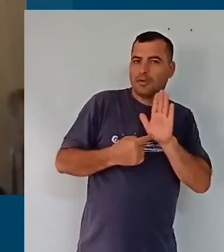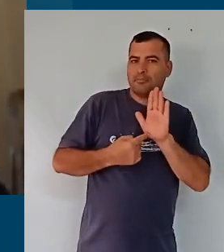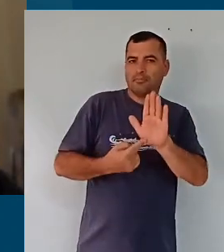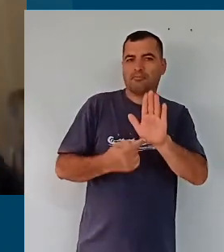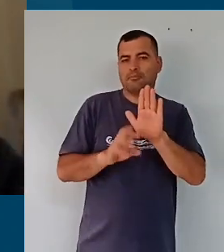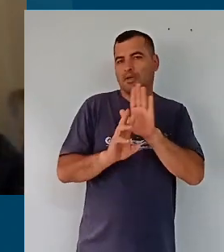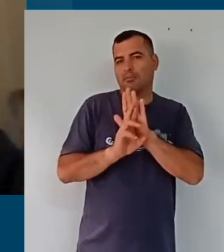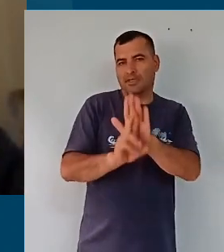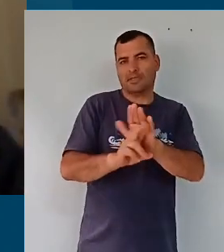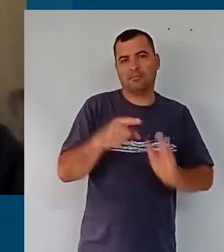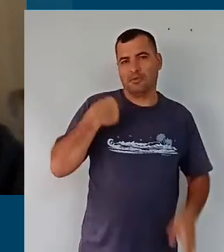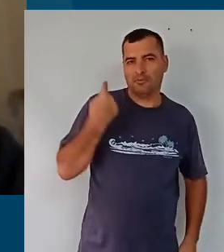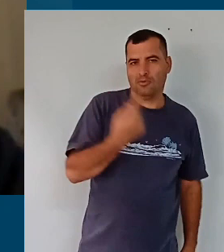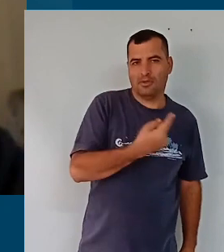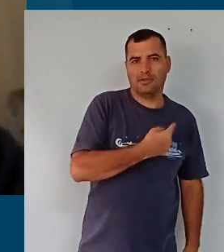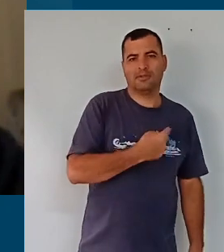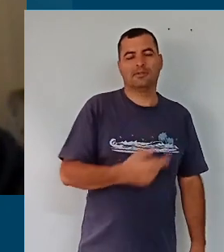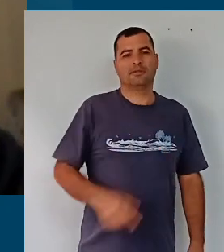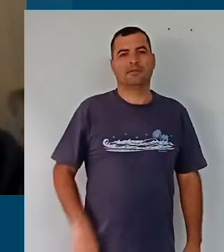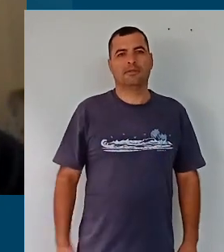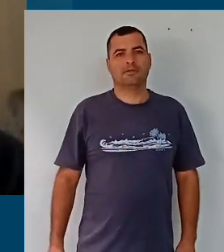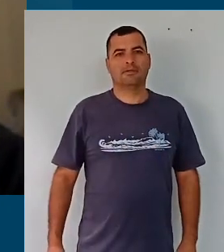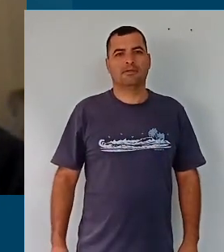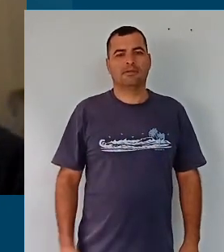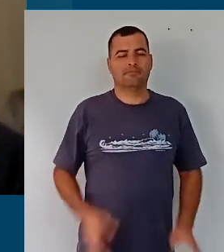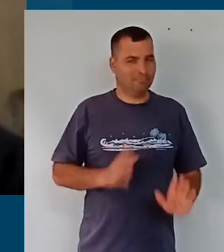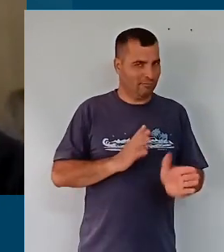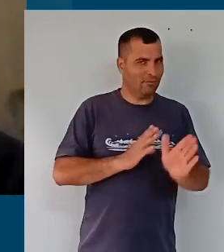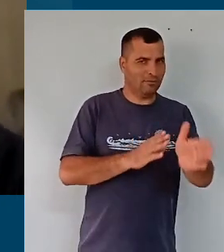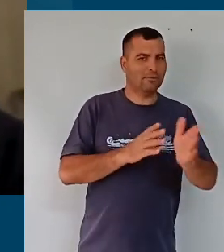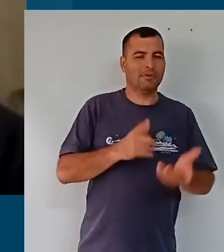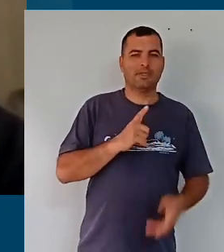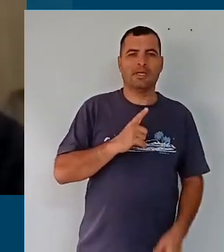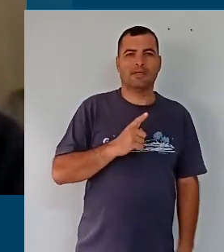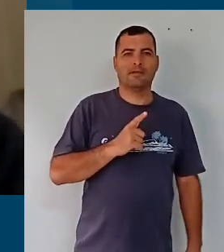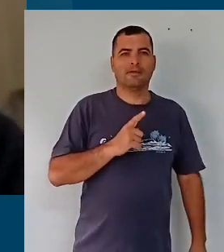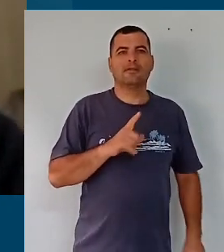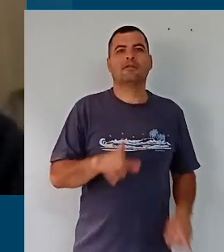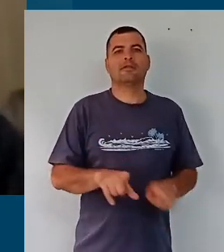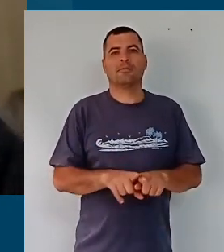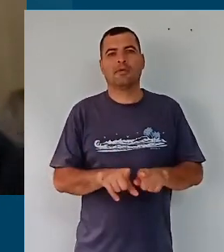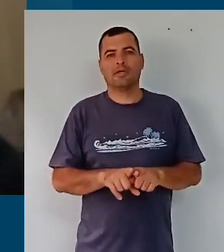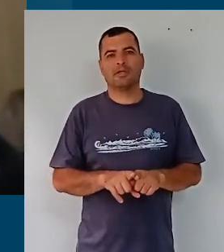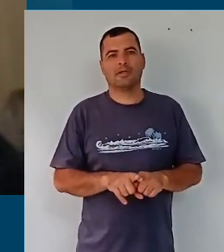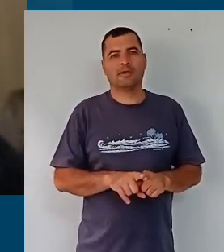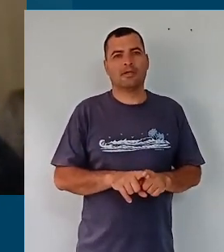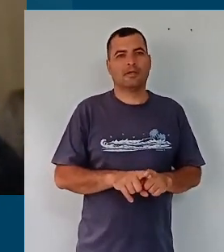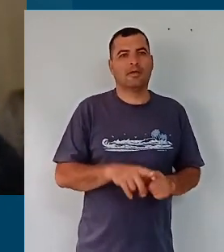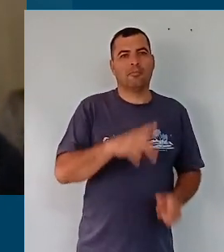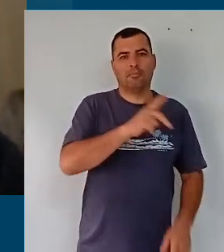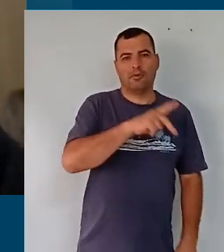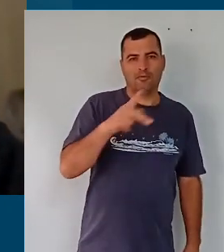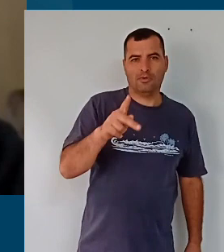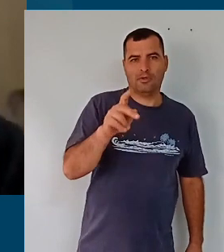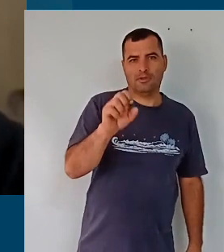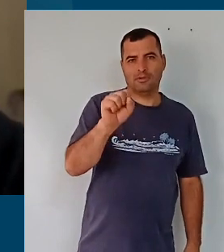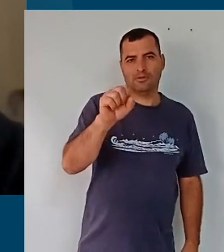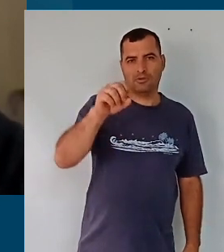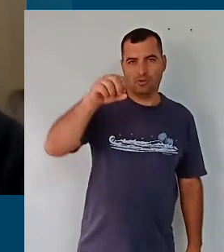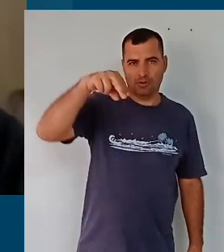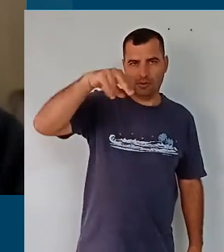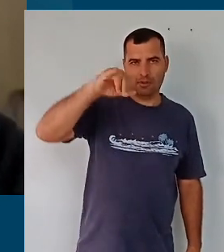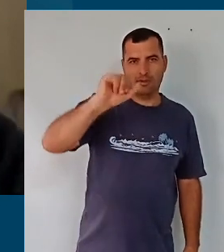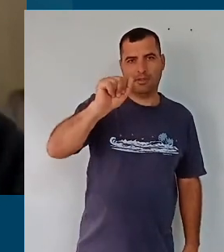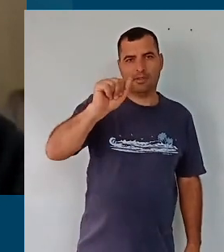para nós, tá? e nós vamos seguir aí com as participações da professora Sônia Larrub, da professora